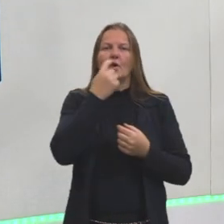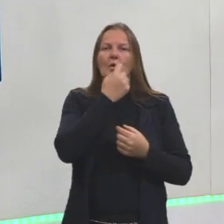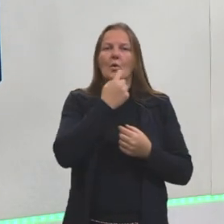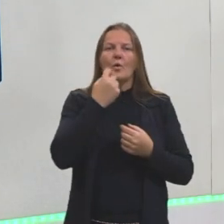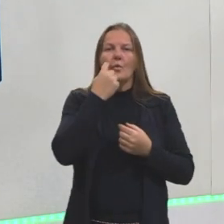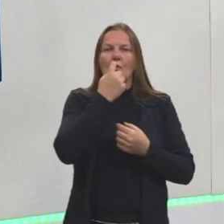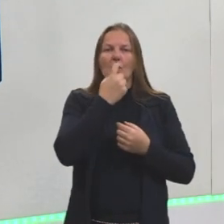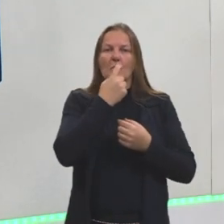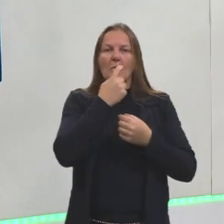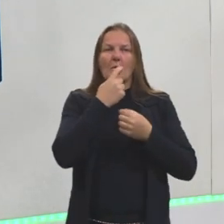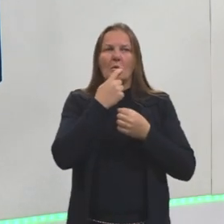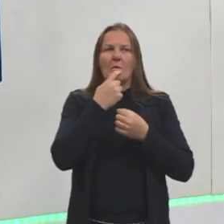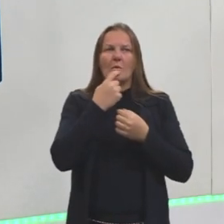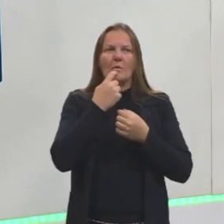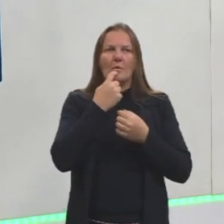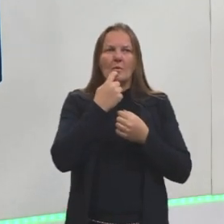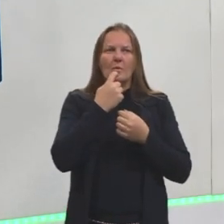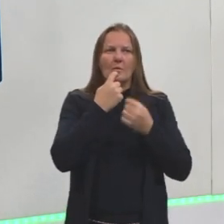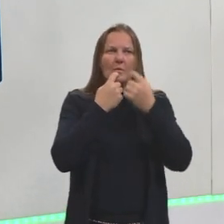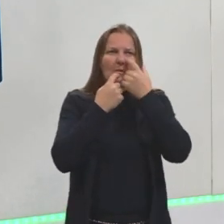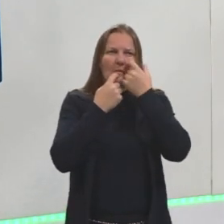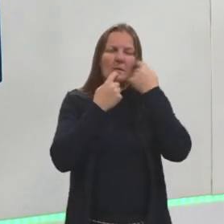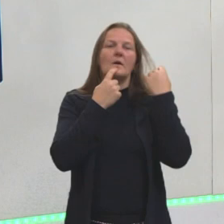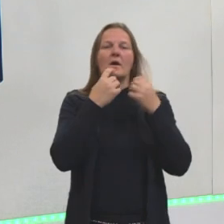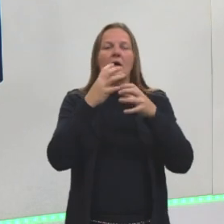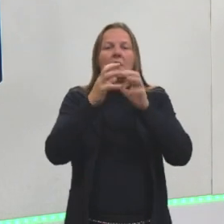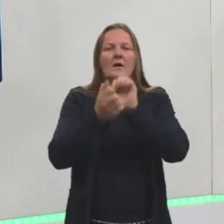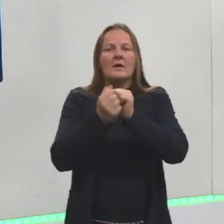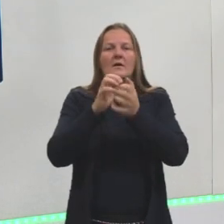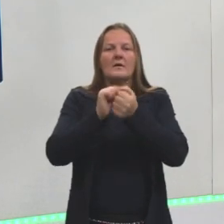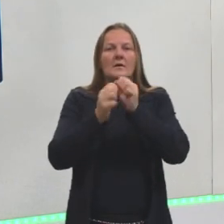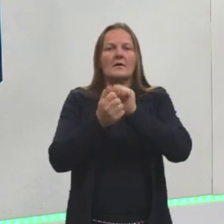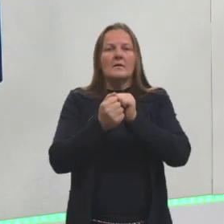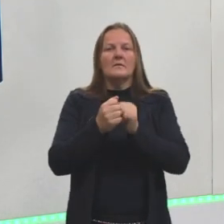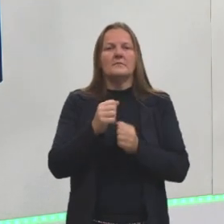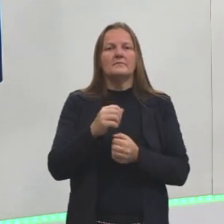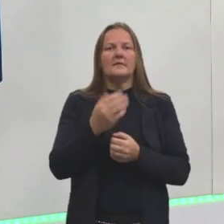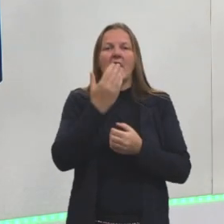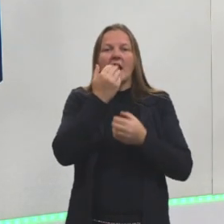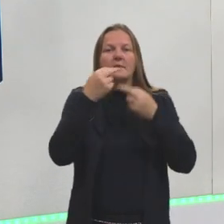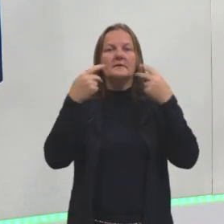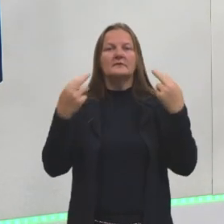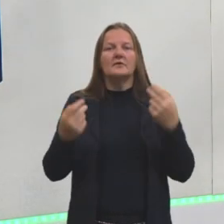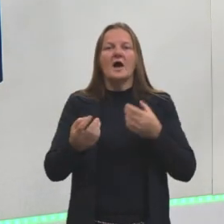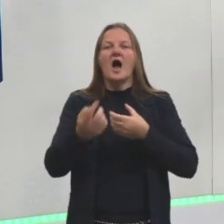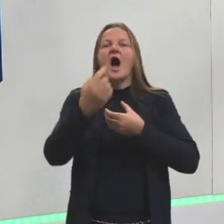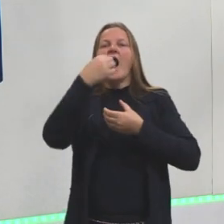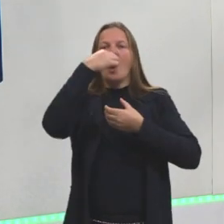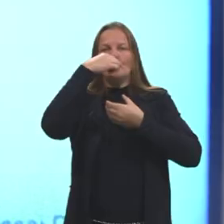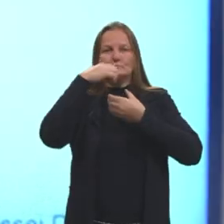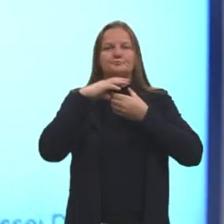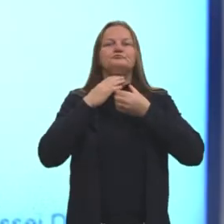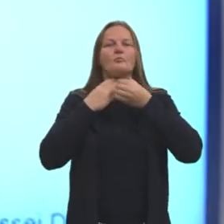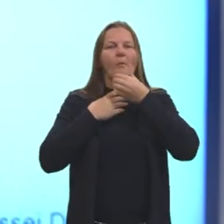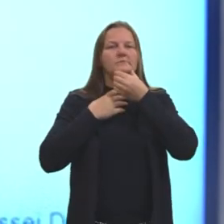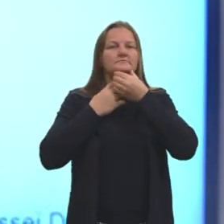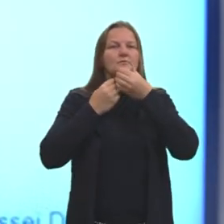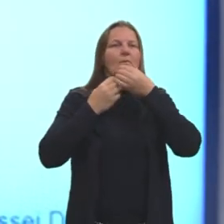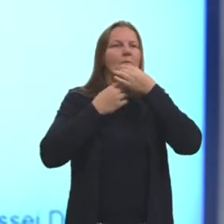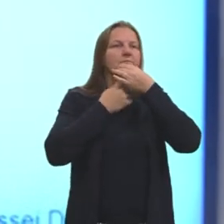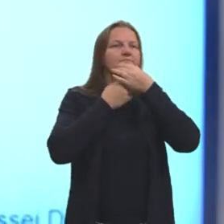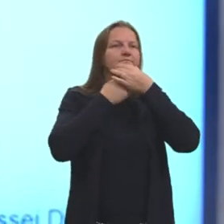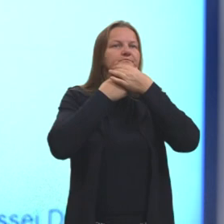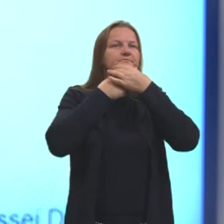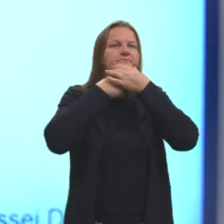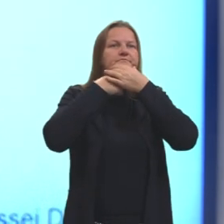formado o bolo alimentar. Então, ela vai engolir o bolo alimentar.